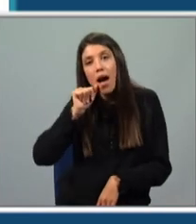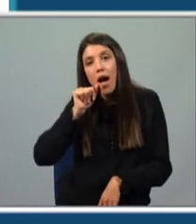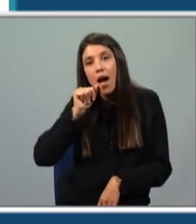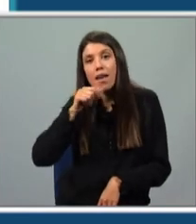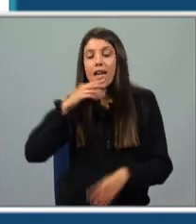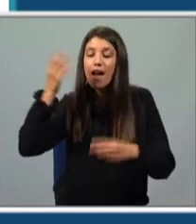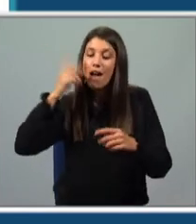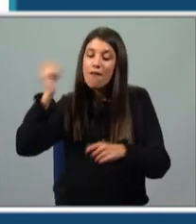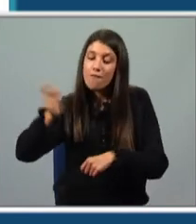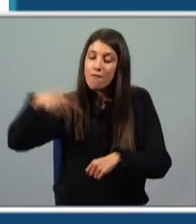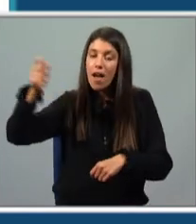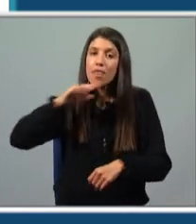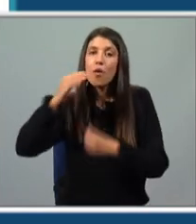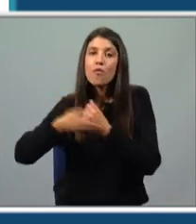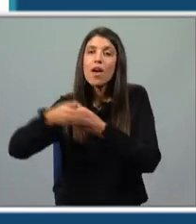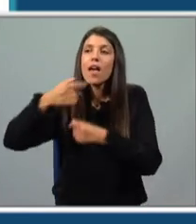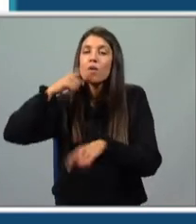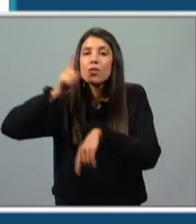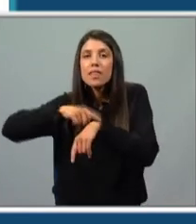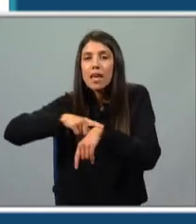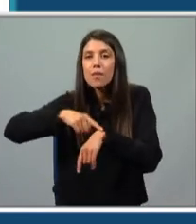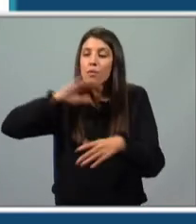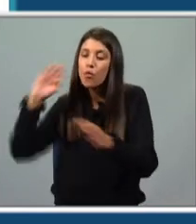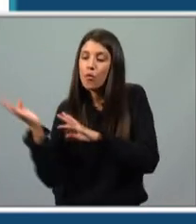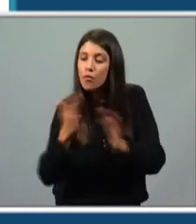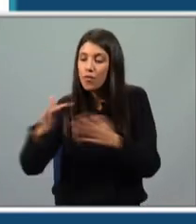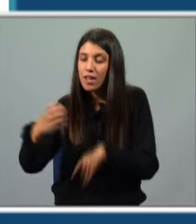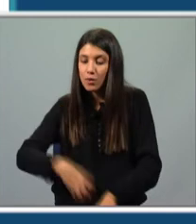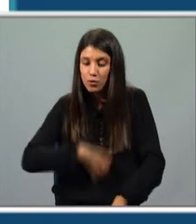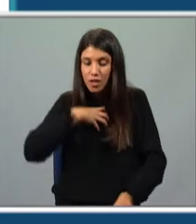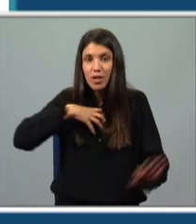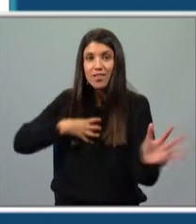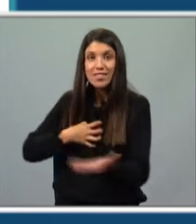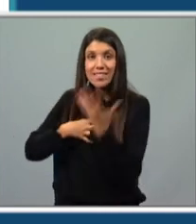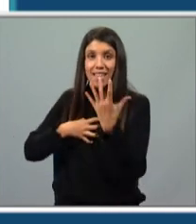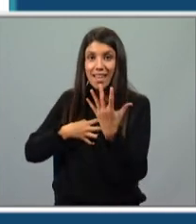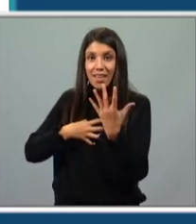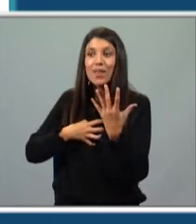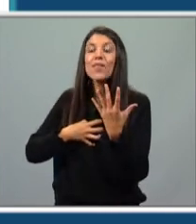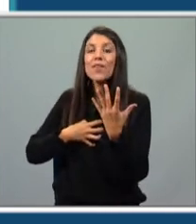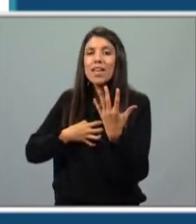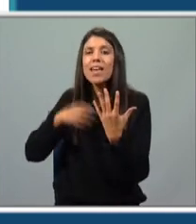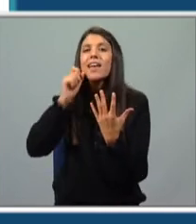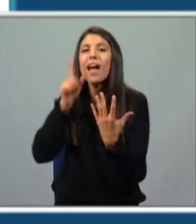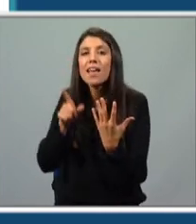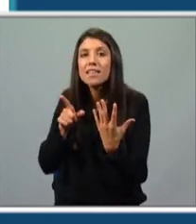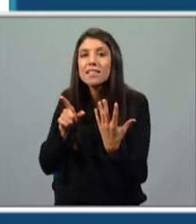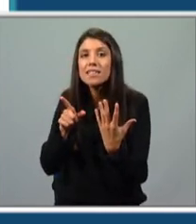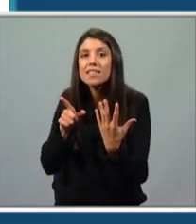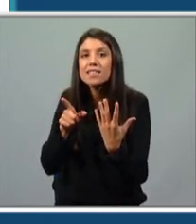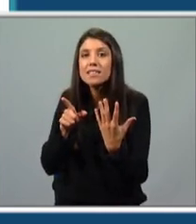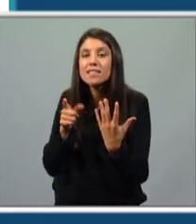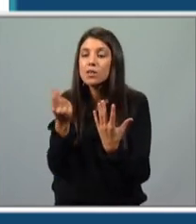a fada, o velho tempo, o vento, os cinco sentidos e nada mais, nada menos, como